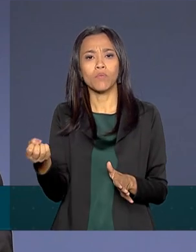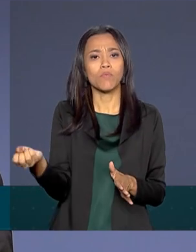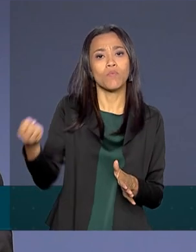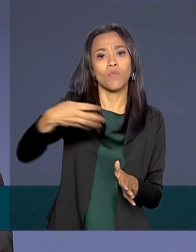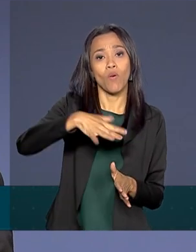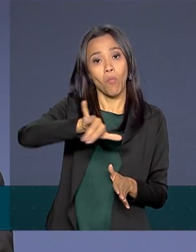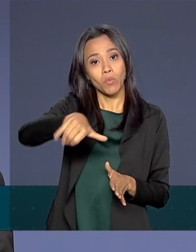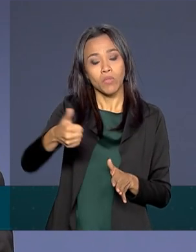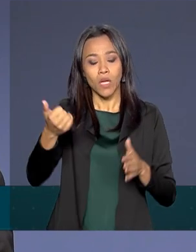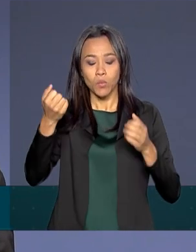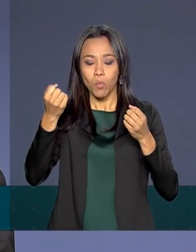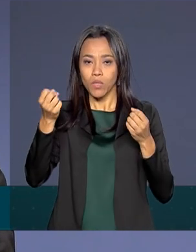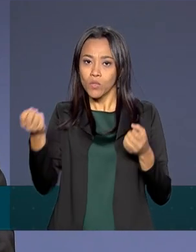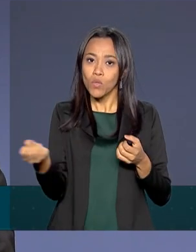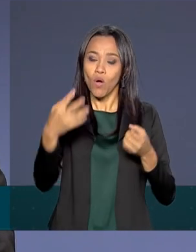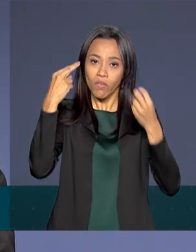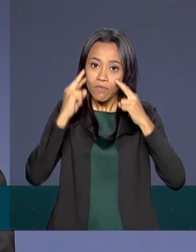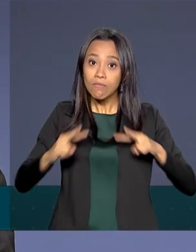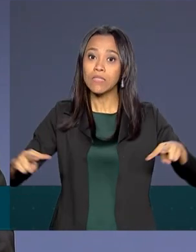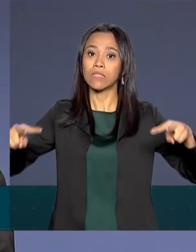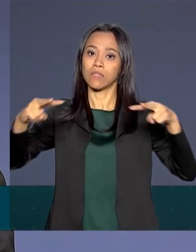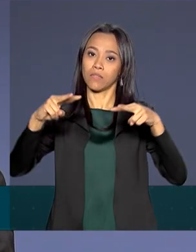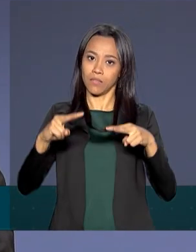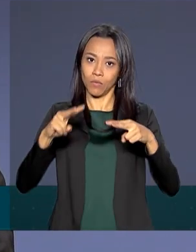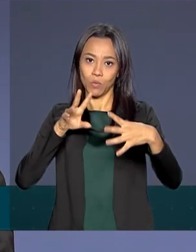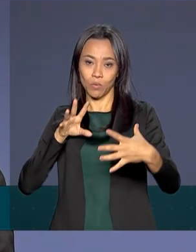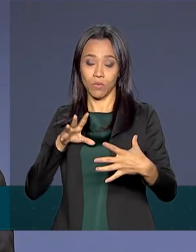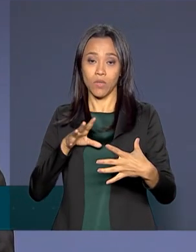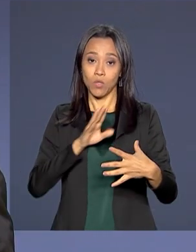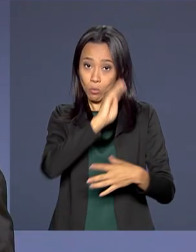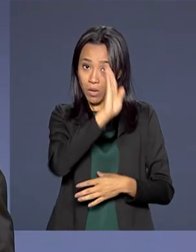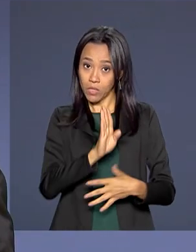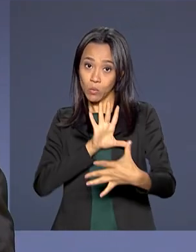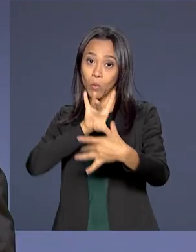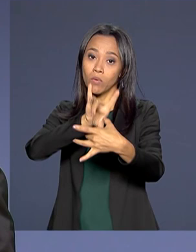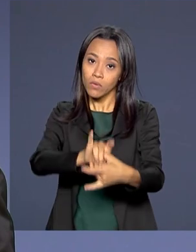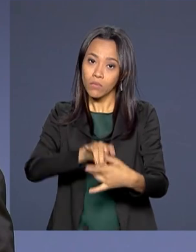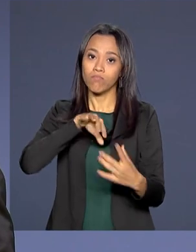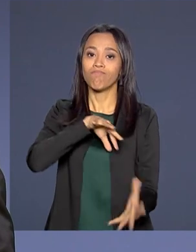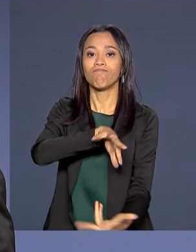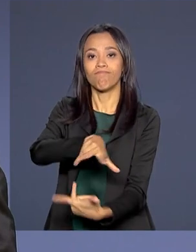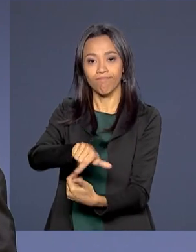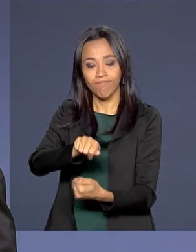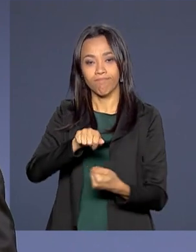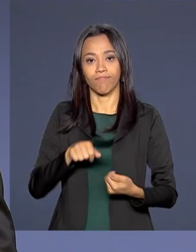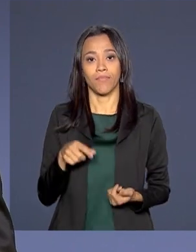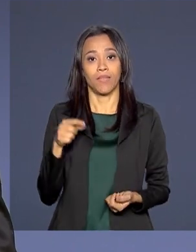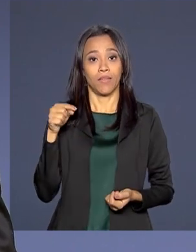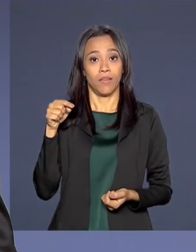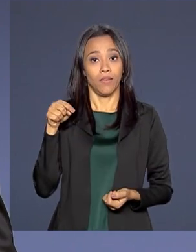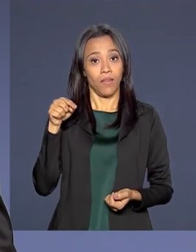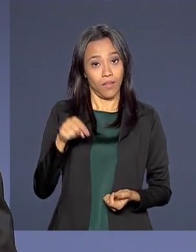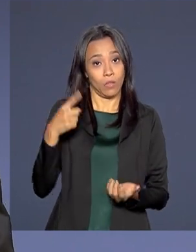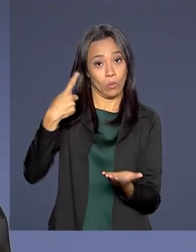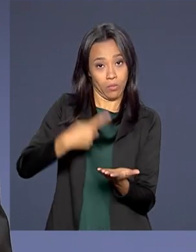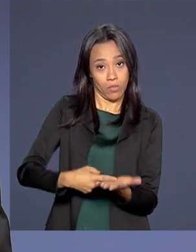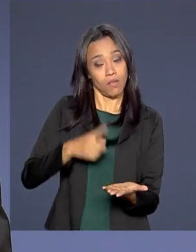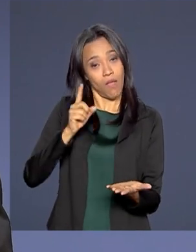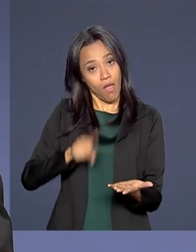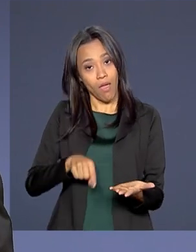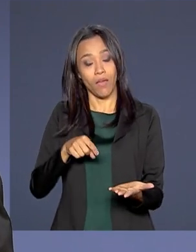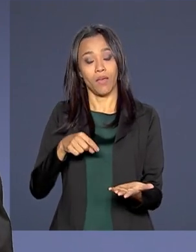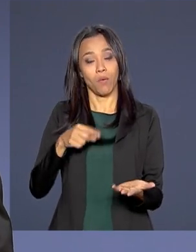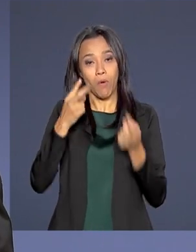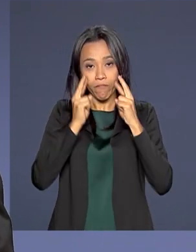inserção internacional do Brasil. Ele faz parte de uma visão que nós temos aqui no